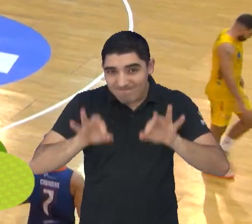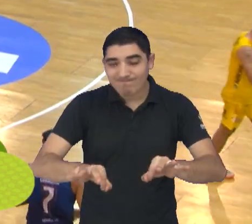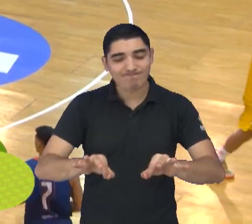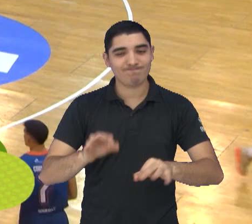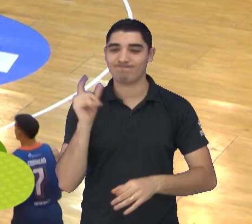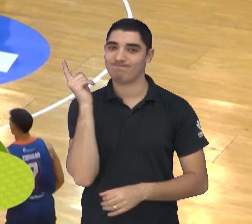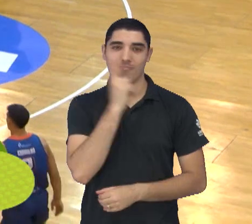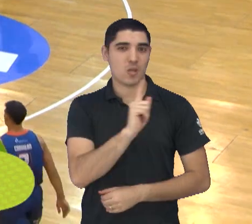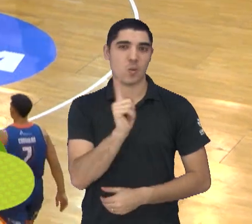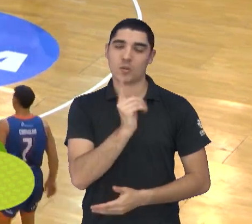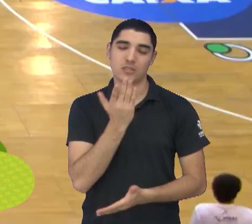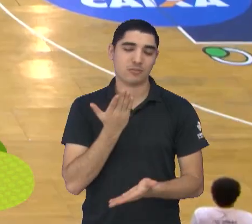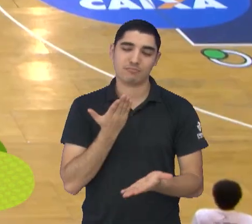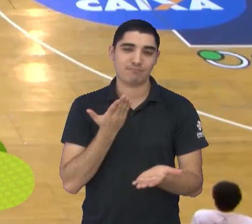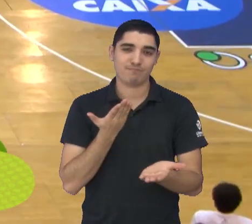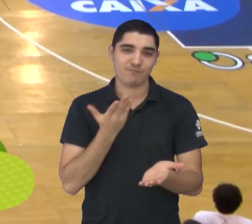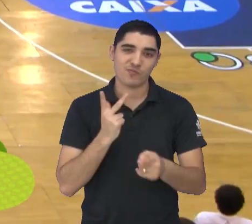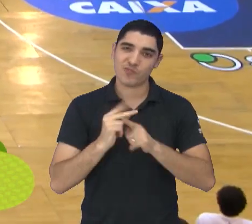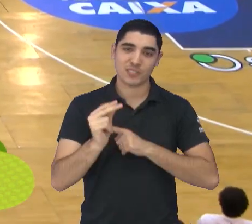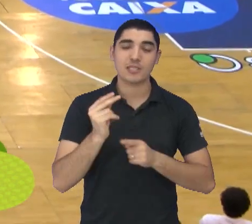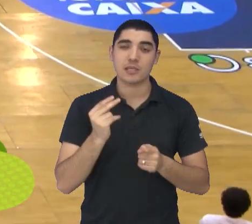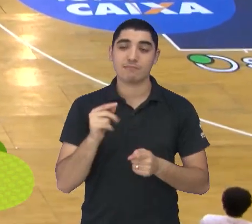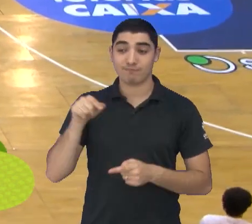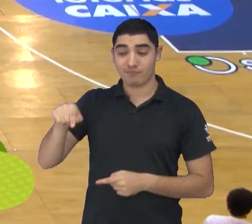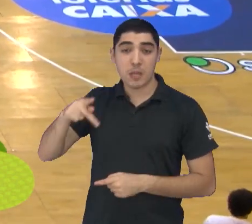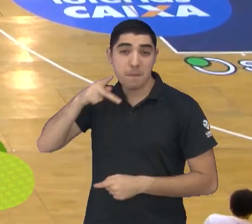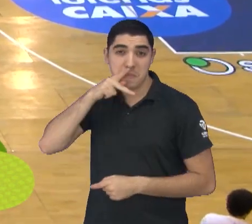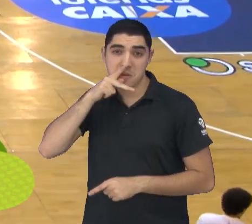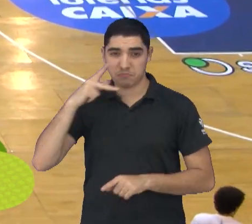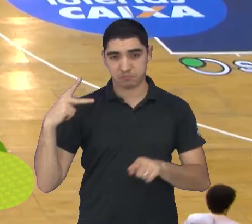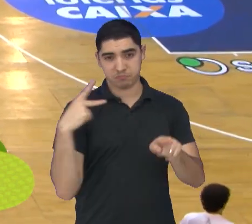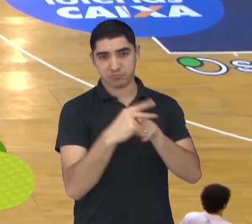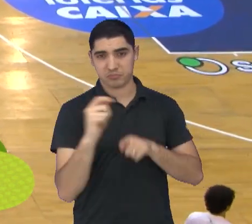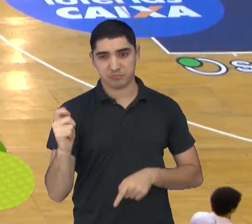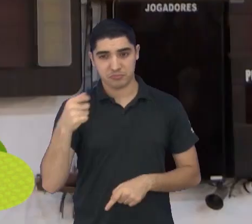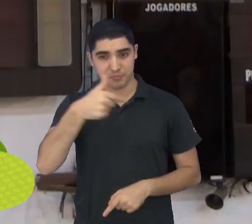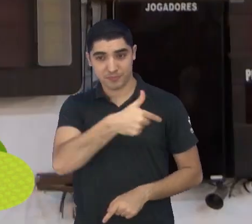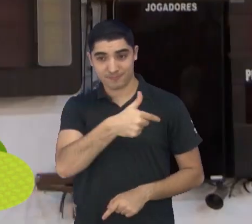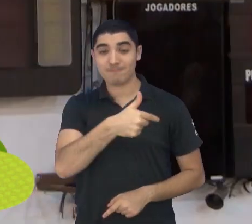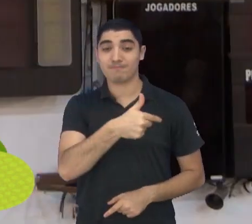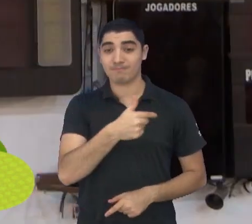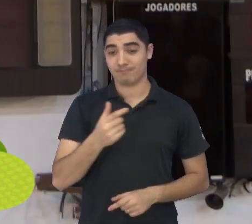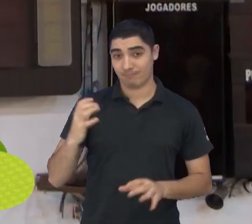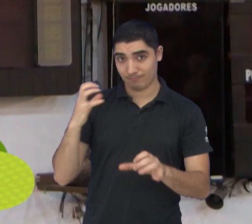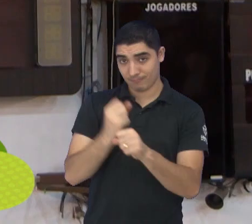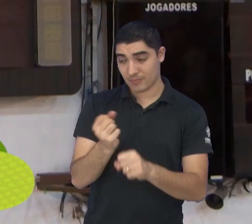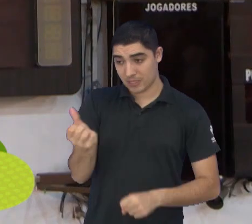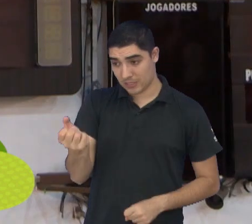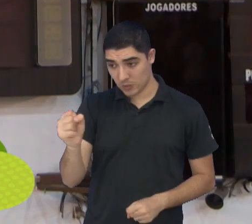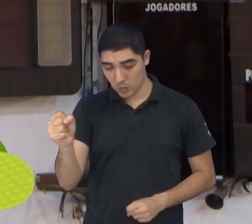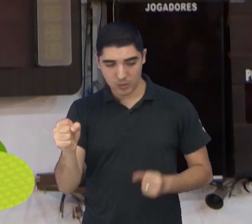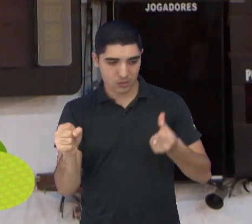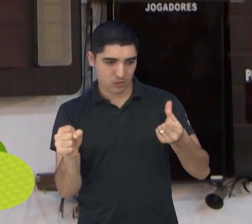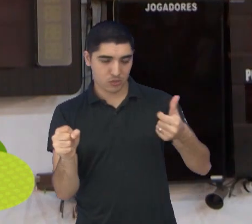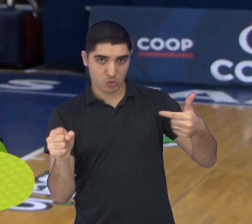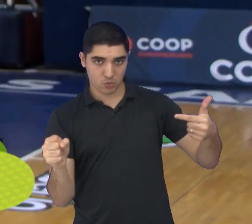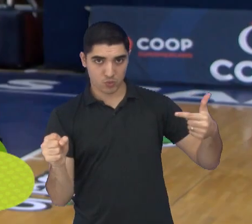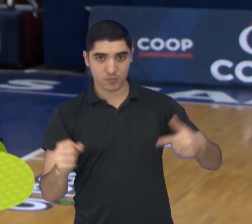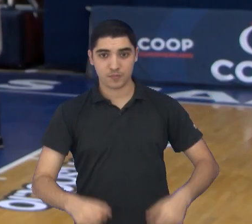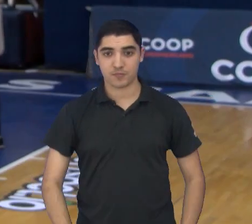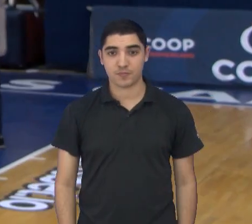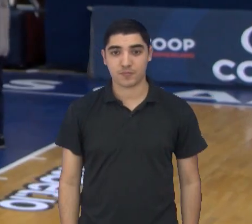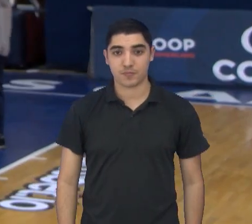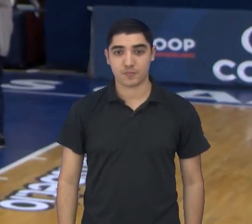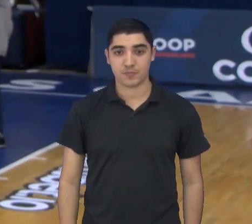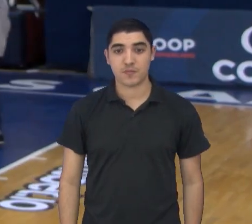estreou com a mão esquerda. Vitória da Unifacisa no Lineu de Moura, 68 a 62. Com